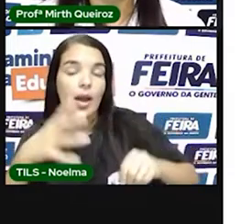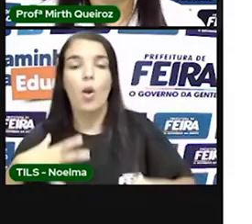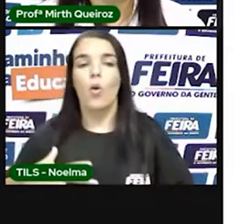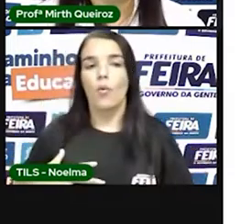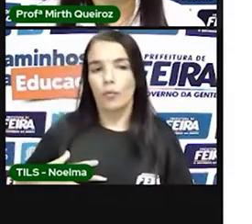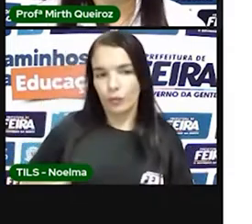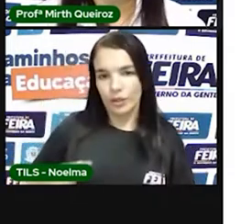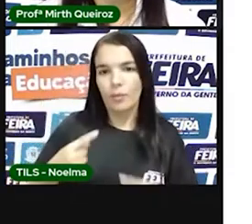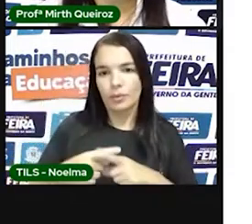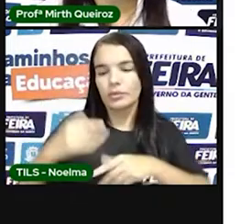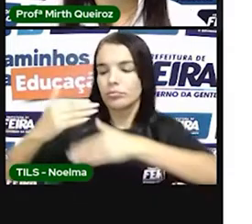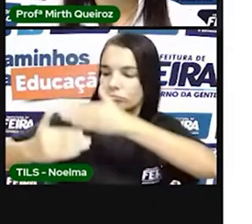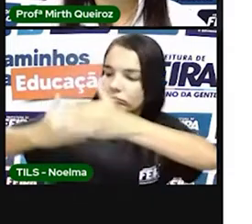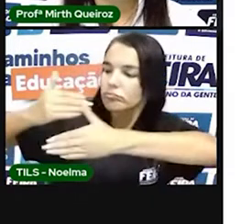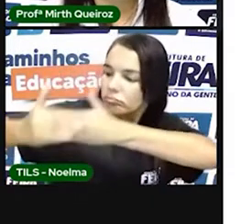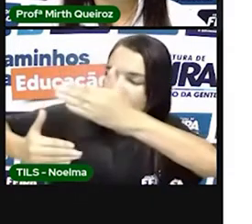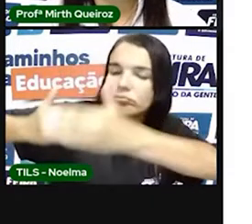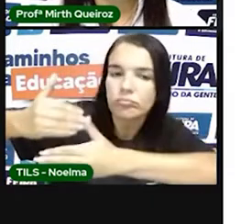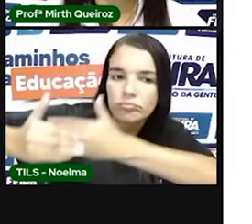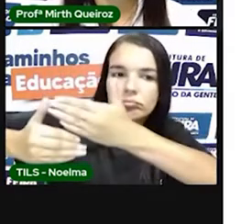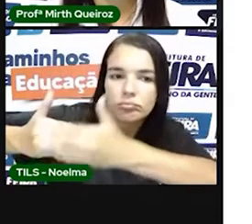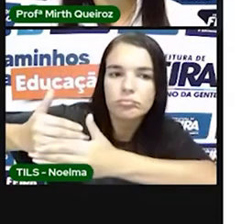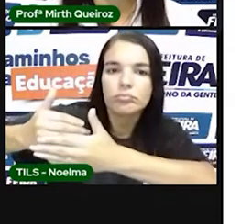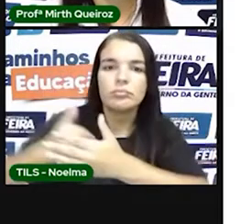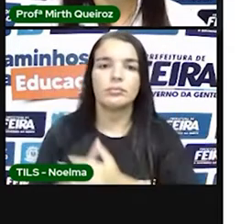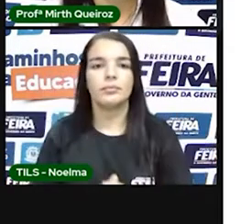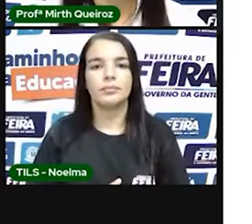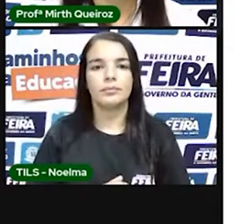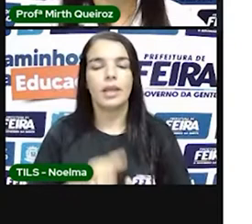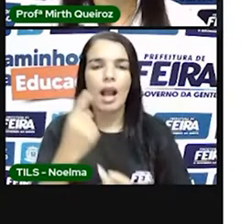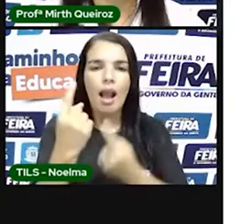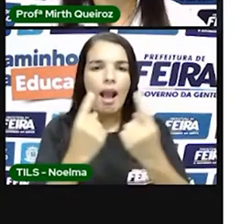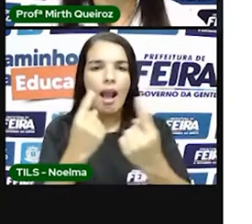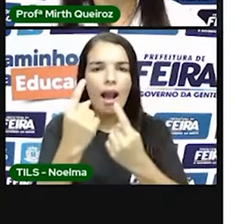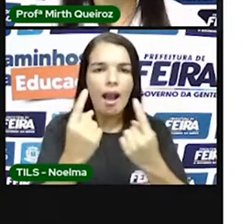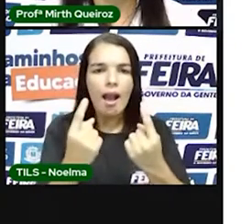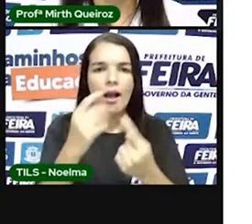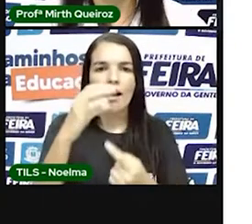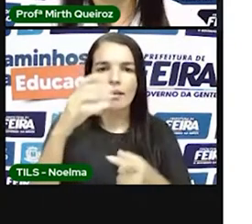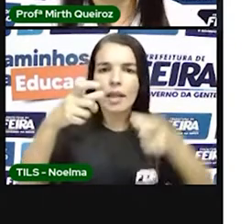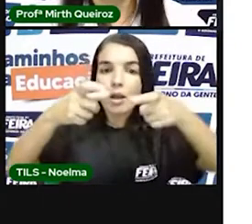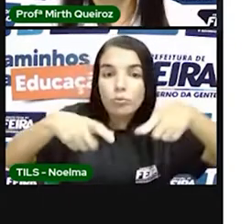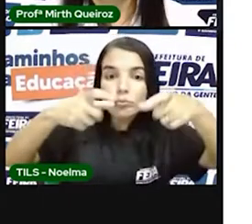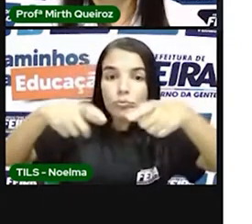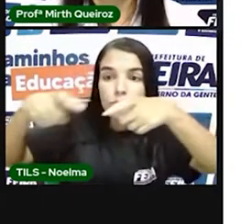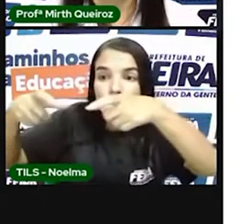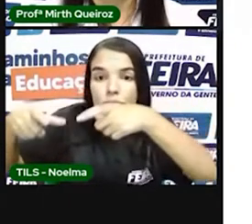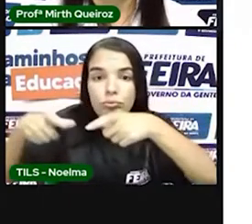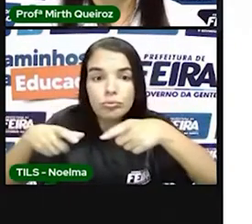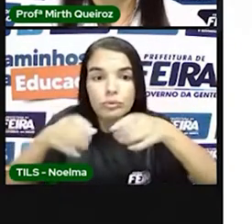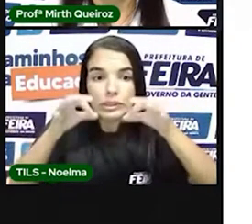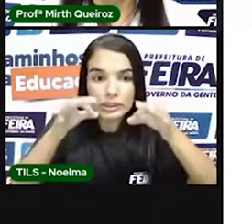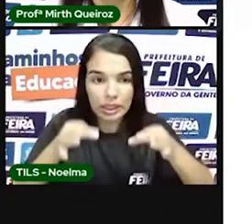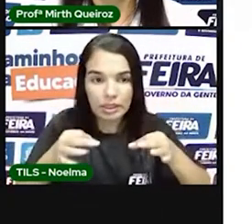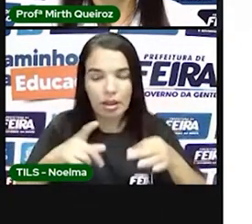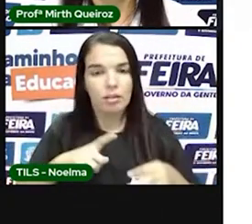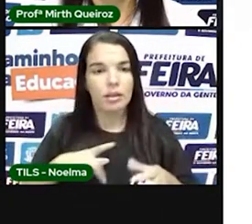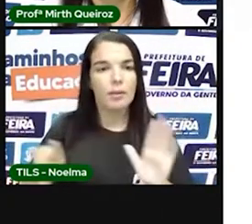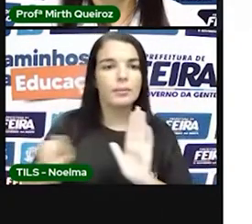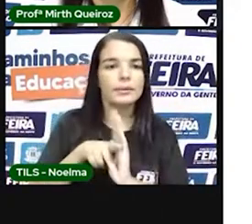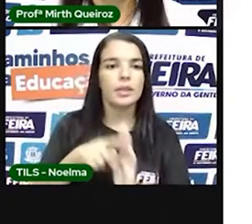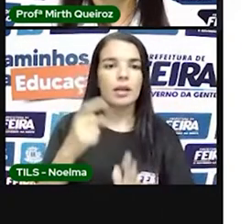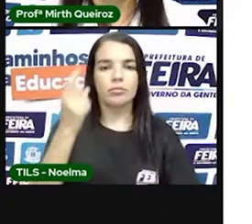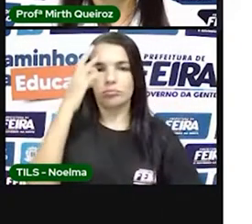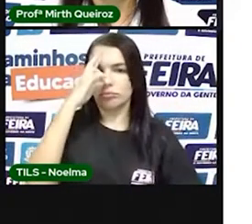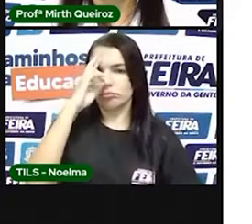é passada de pai para filho. Então, cada capitania dessa aqui tinha um dono. Inclusive,